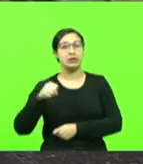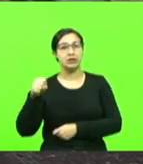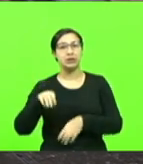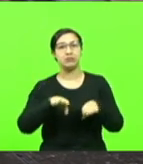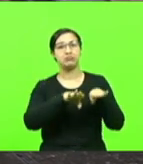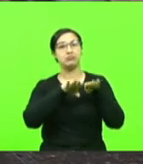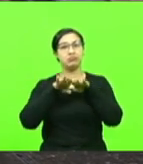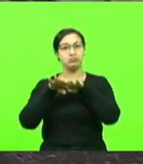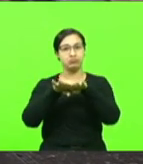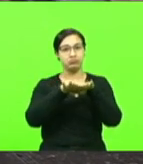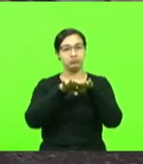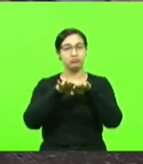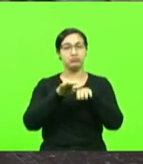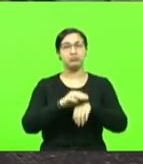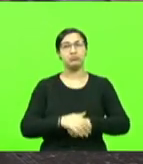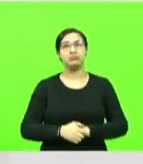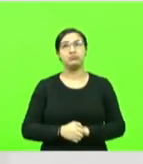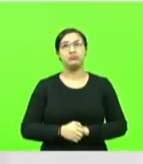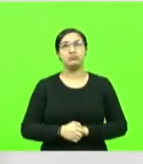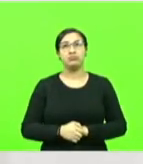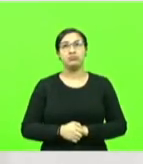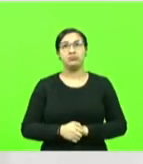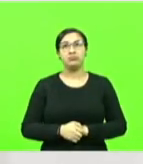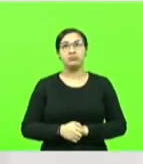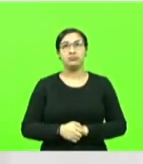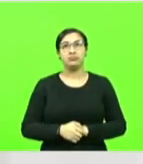Meus parabéns. Deputado Sargento Lima.